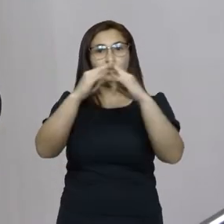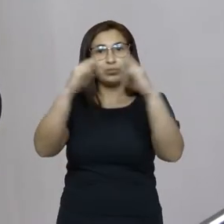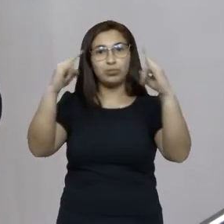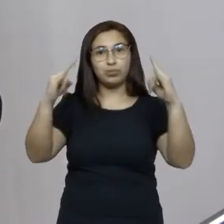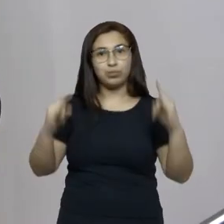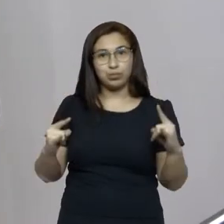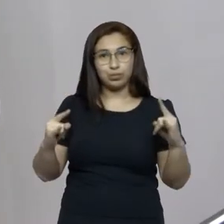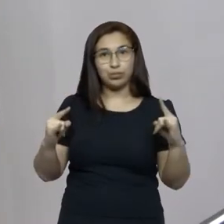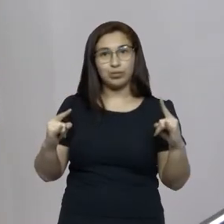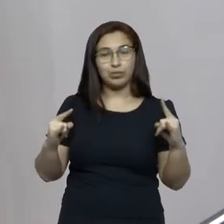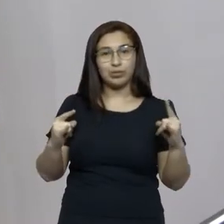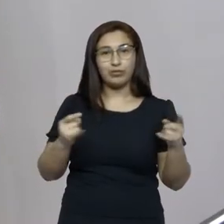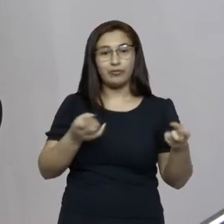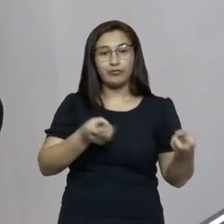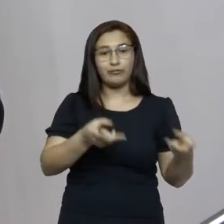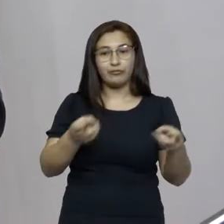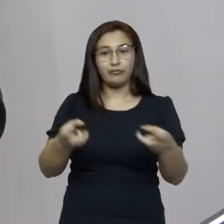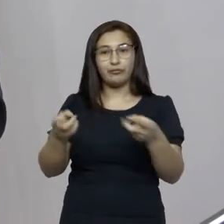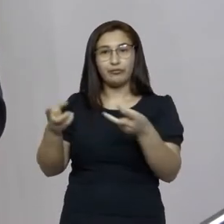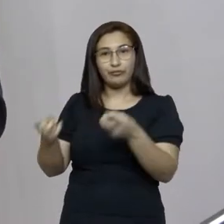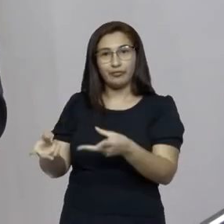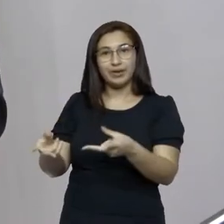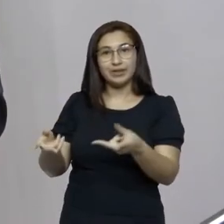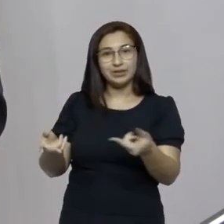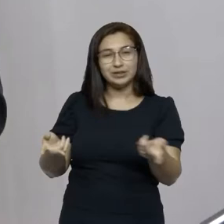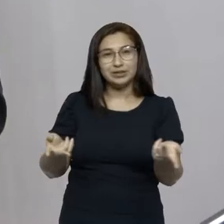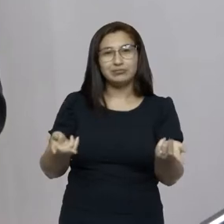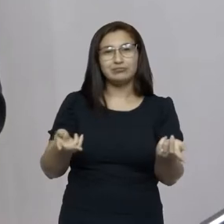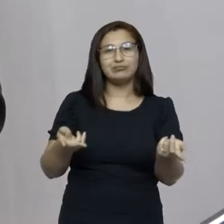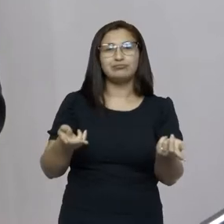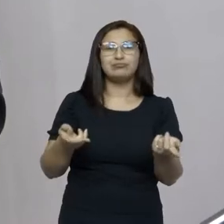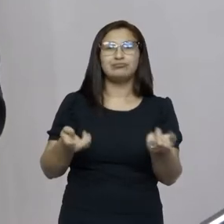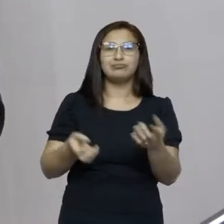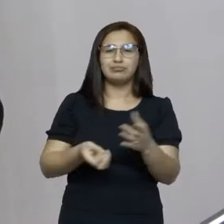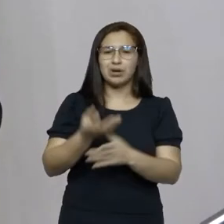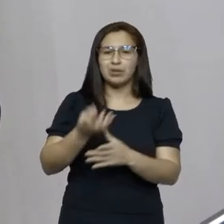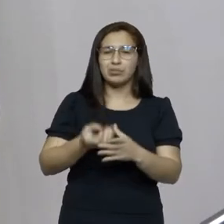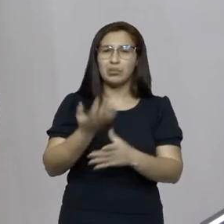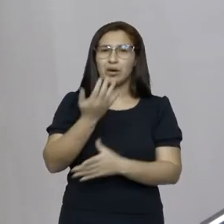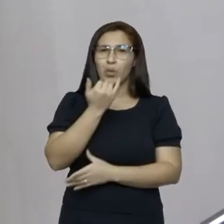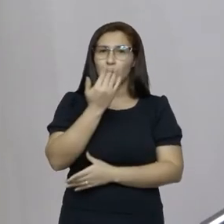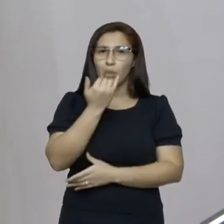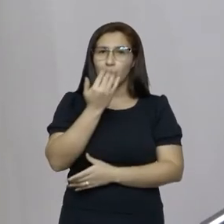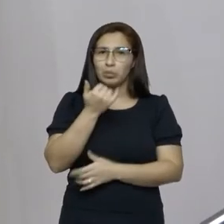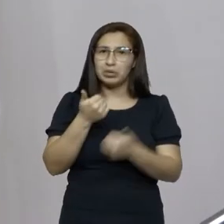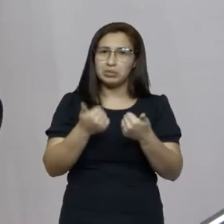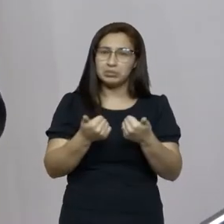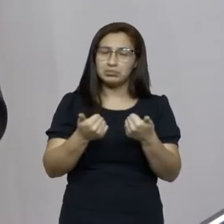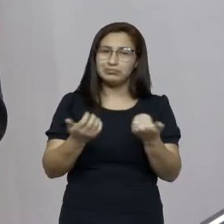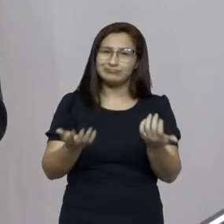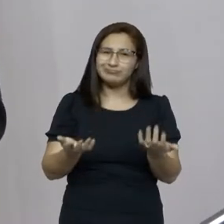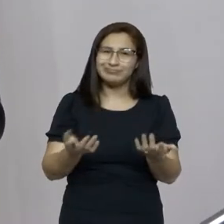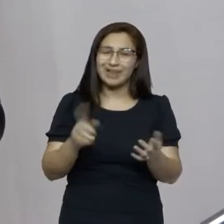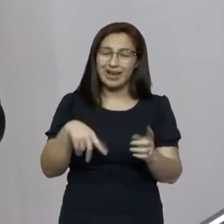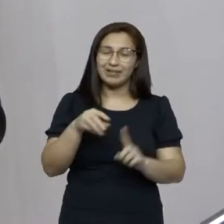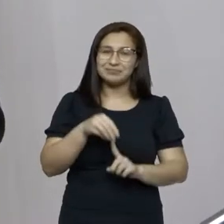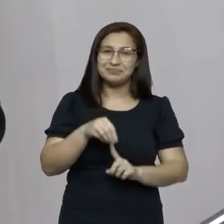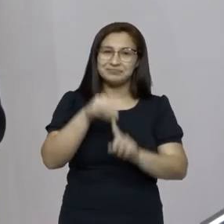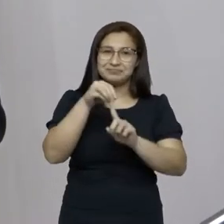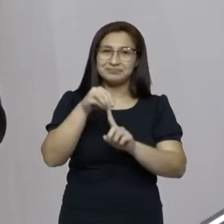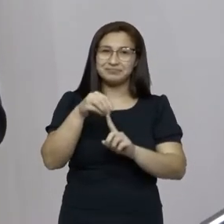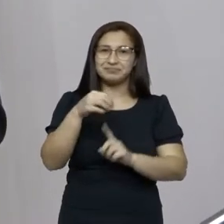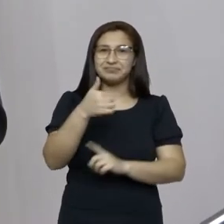agroecológicos e orgânicos, que foi o destaque também do